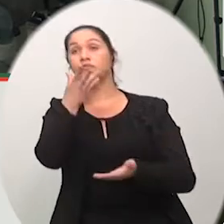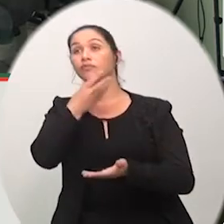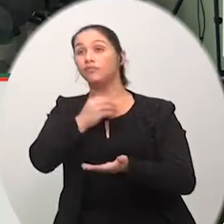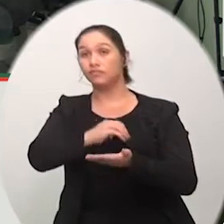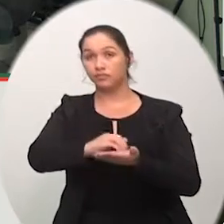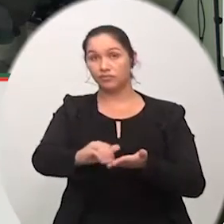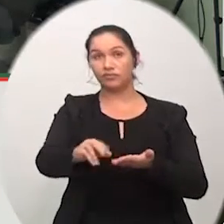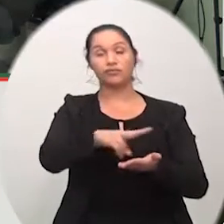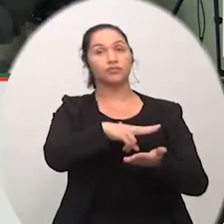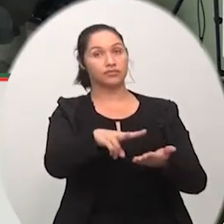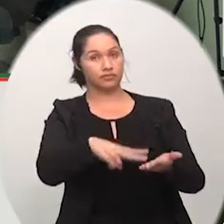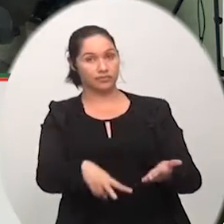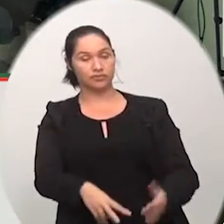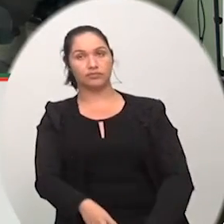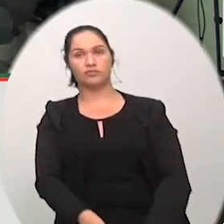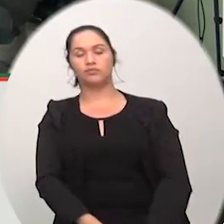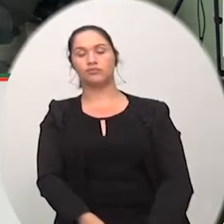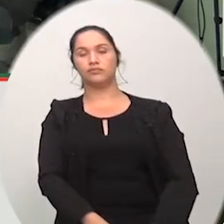faça a leitura das matérias